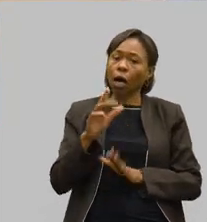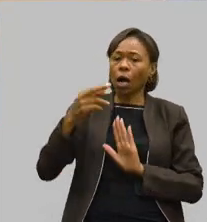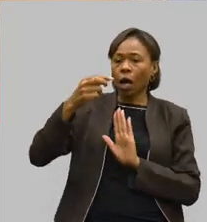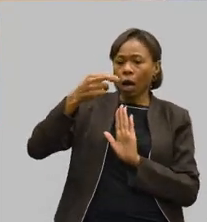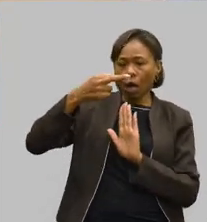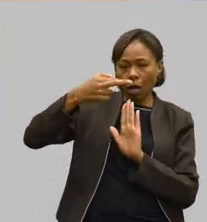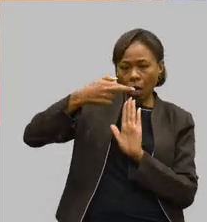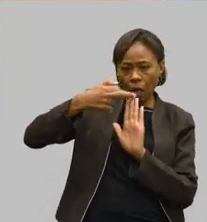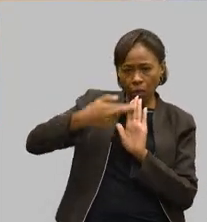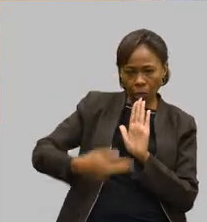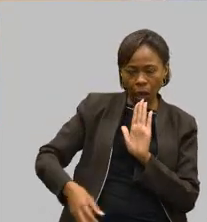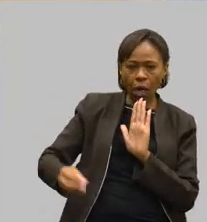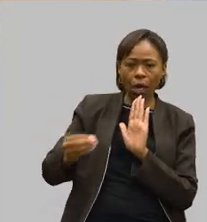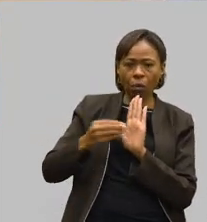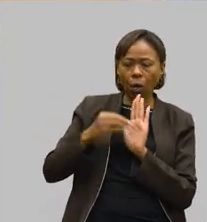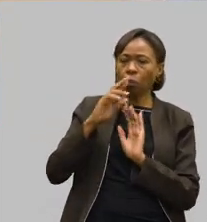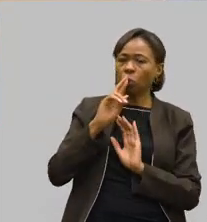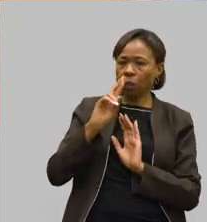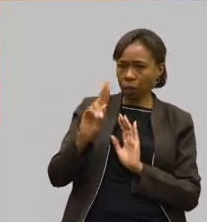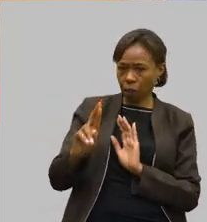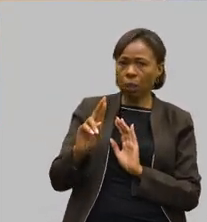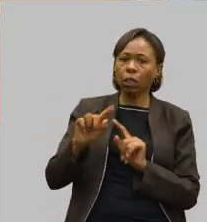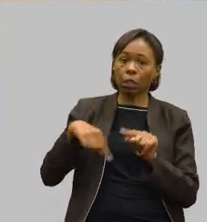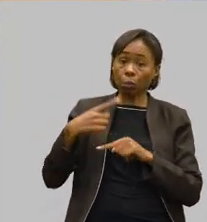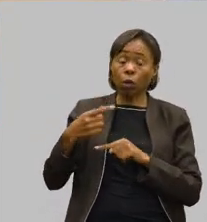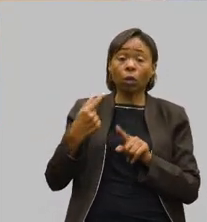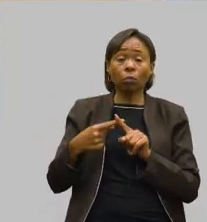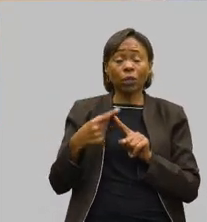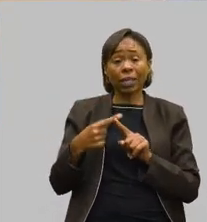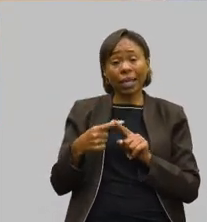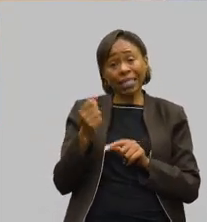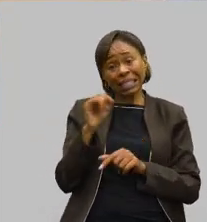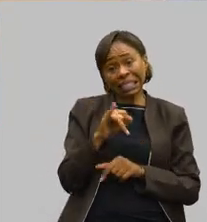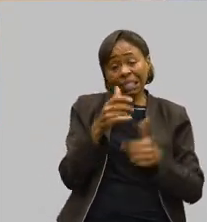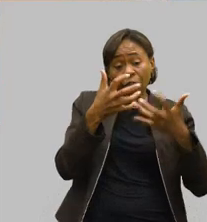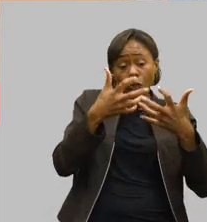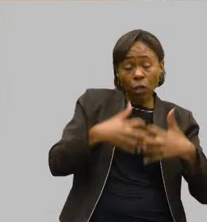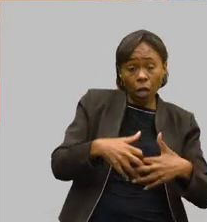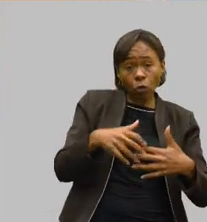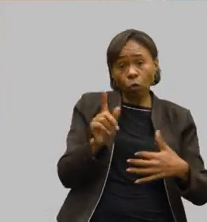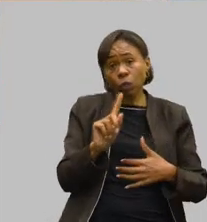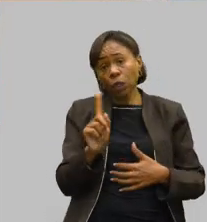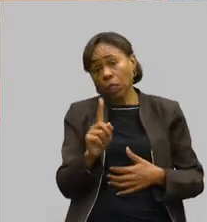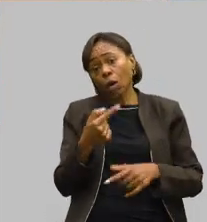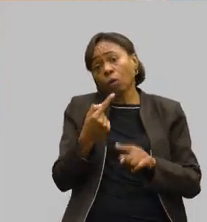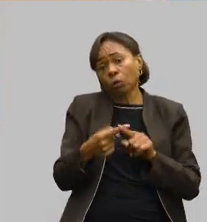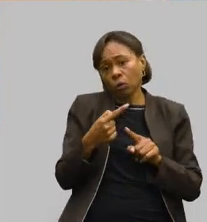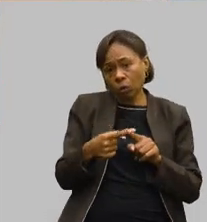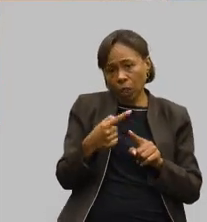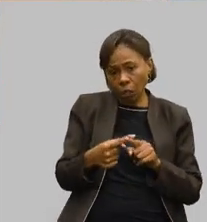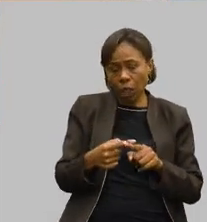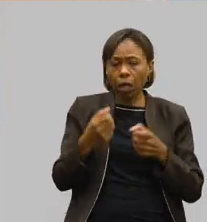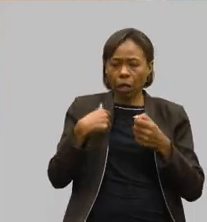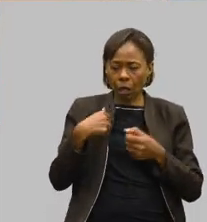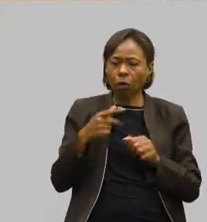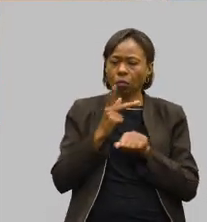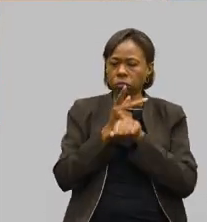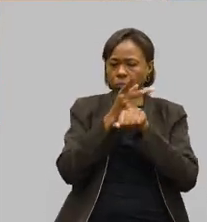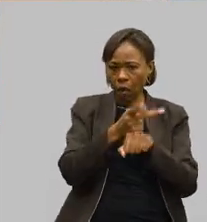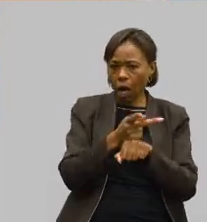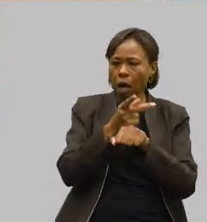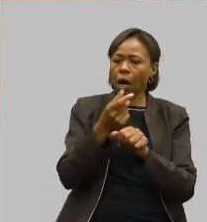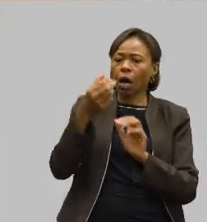uma resposta efetiva, porque se está funcionando e caso não esteja funcionando, por que não está funcionando, para poder te